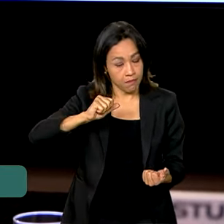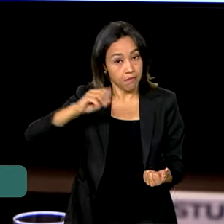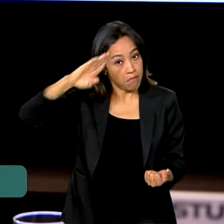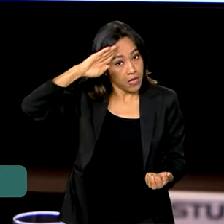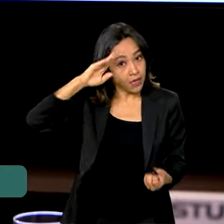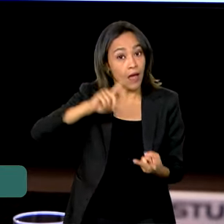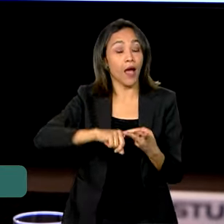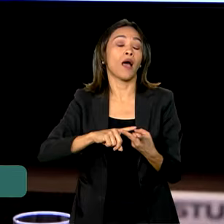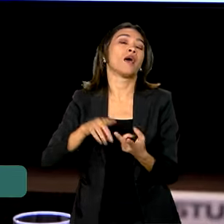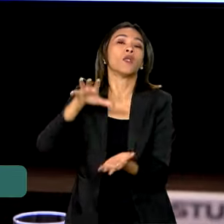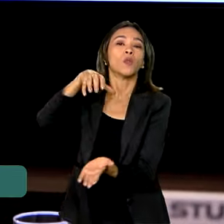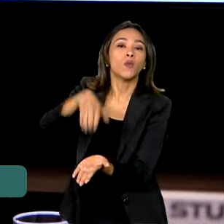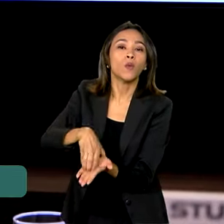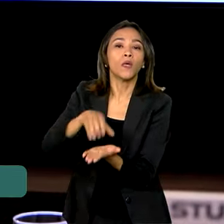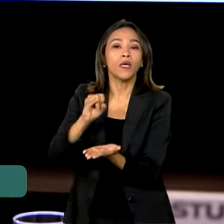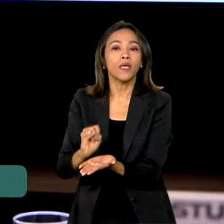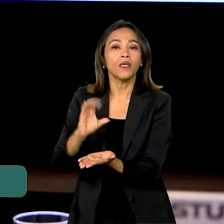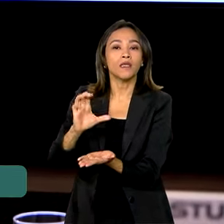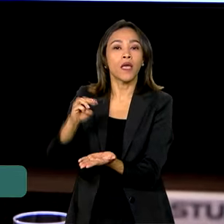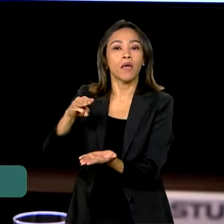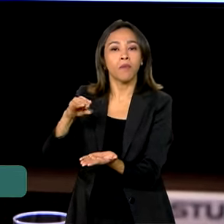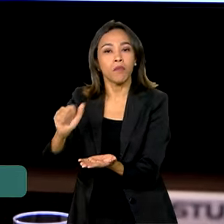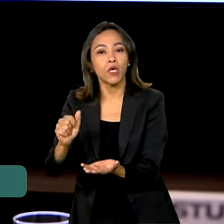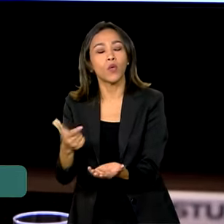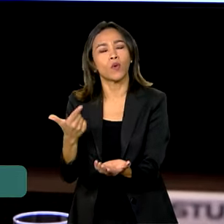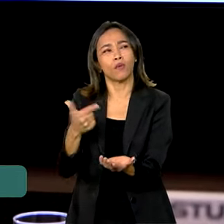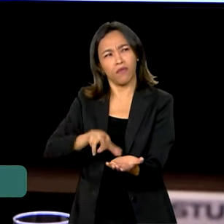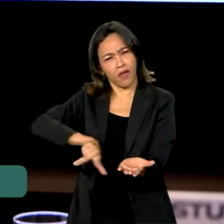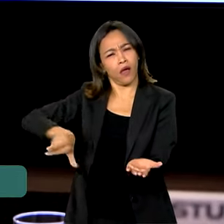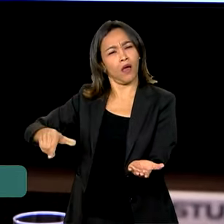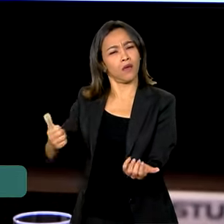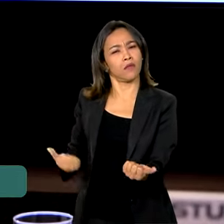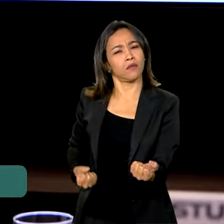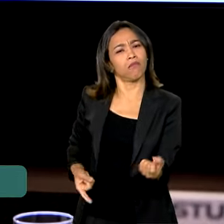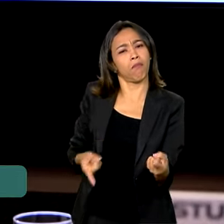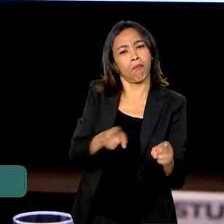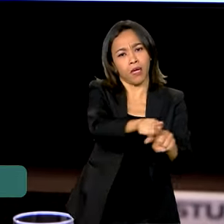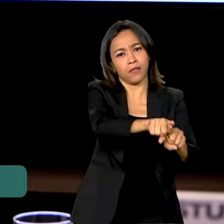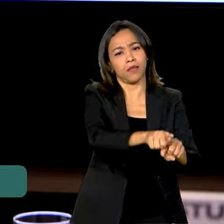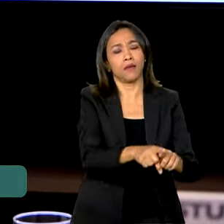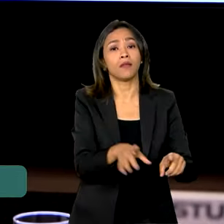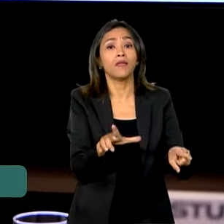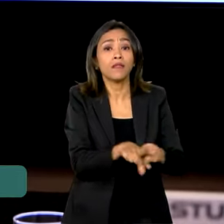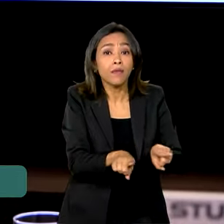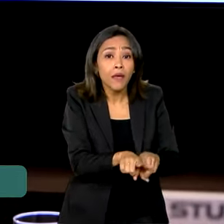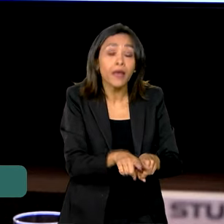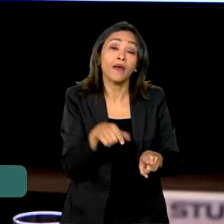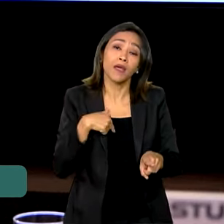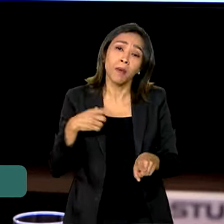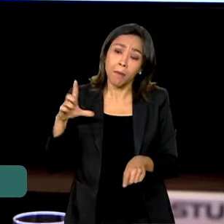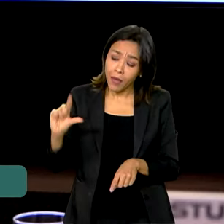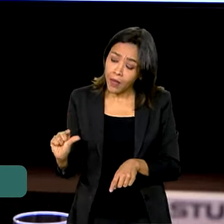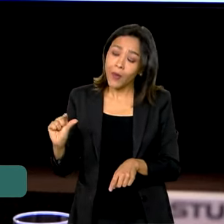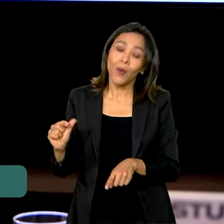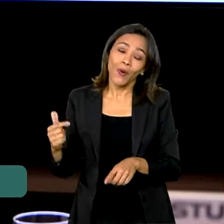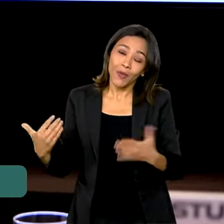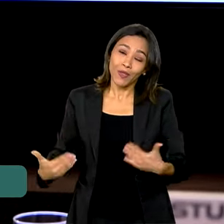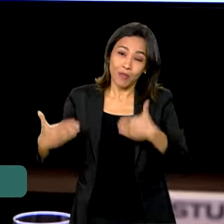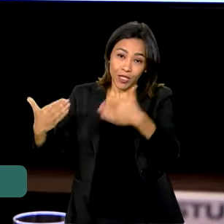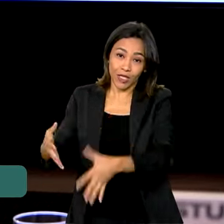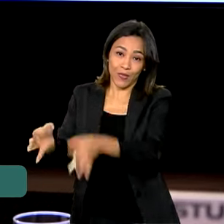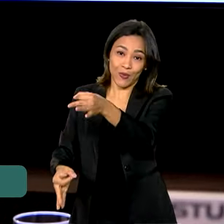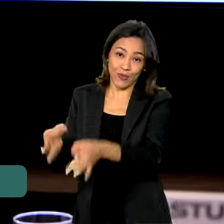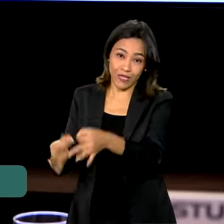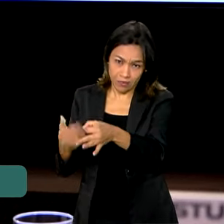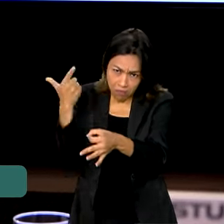ICMBio, Preve Fogo, enfim. E uma parte menor para o Ministério da Justiça de Segurança Pública. Se